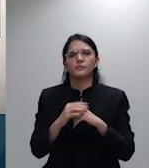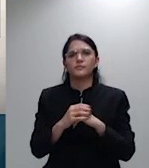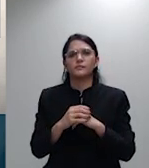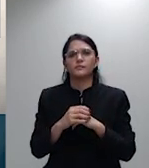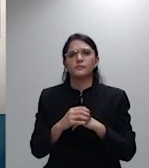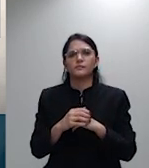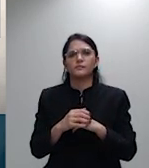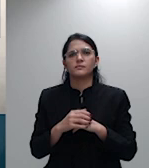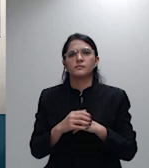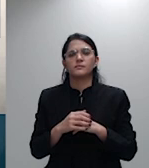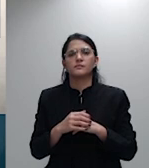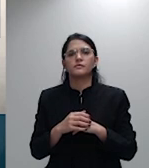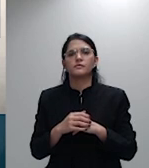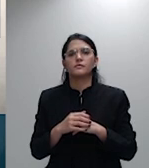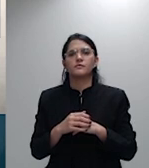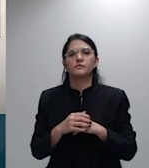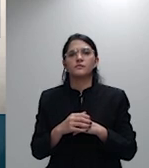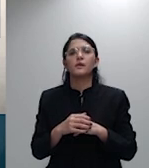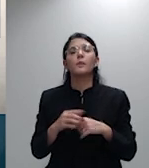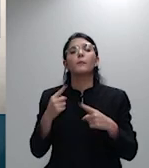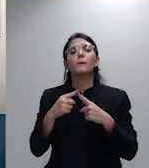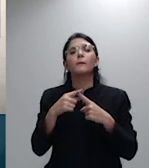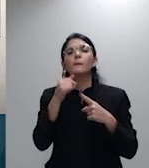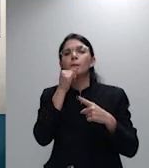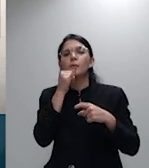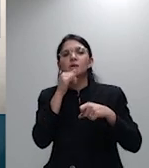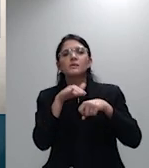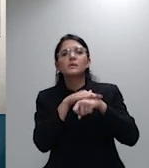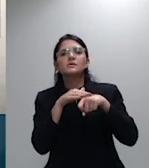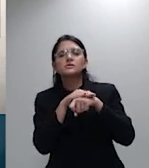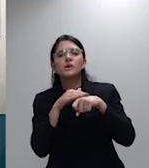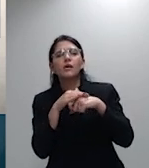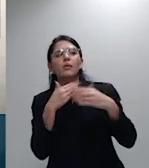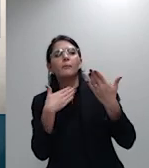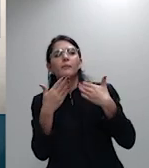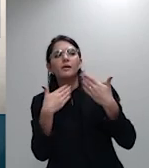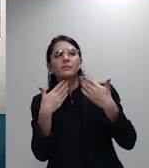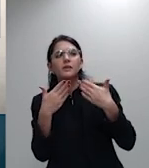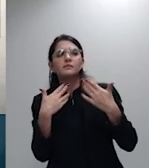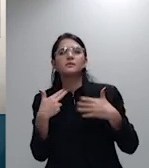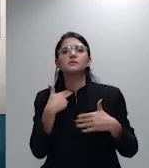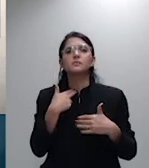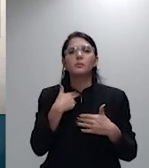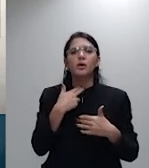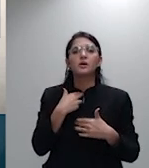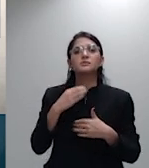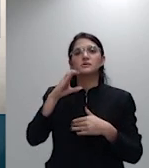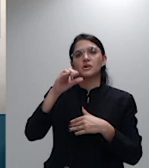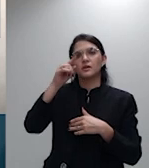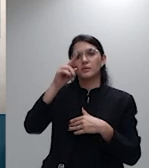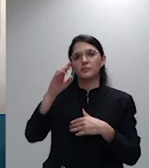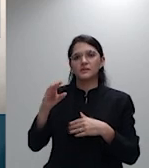o diálogo das fontes de Eric James pode defender o consumidor no artigo 4º e 6º